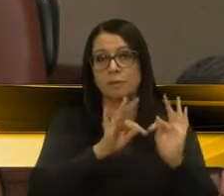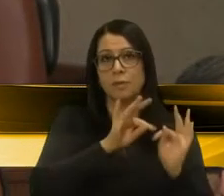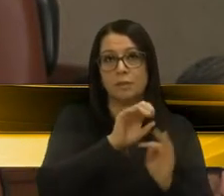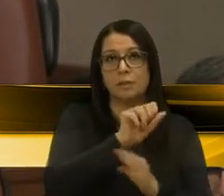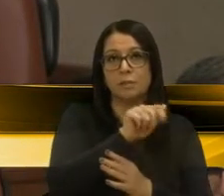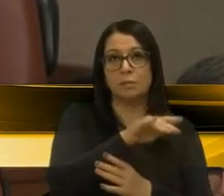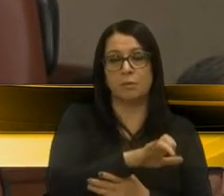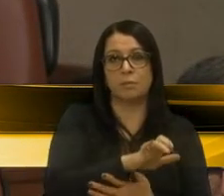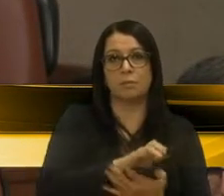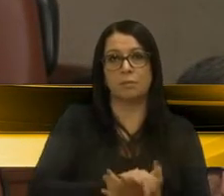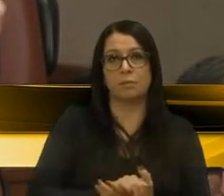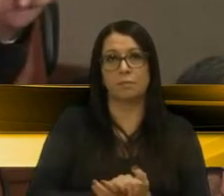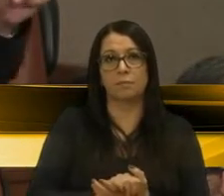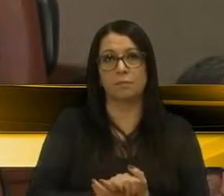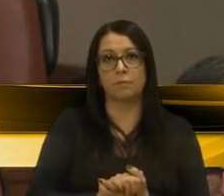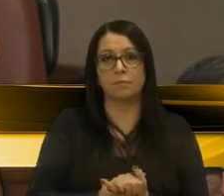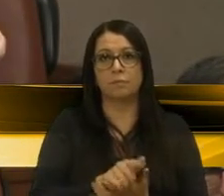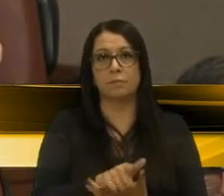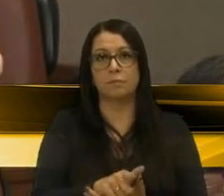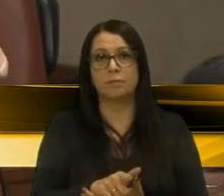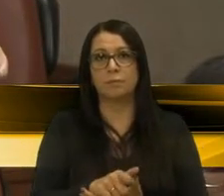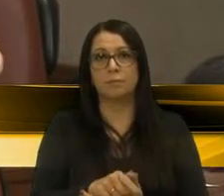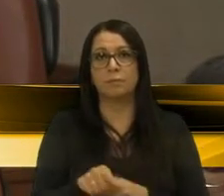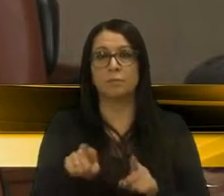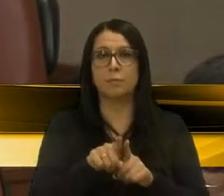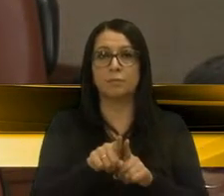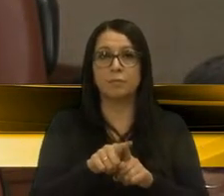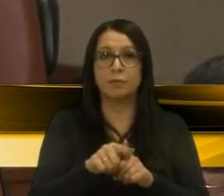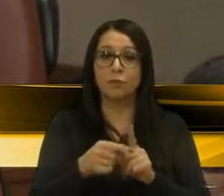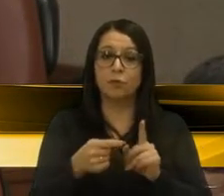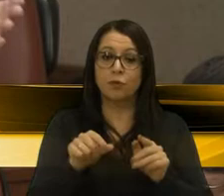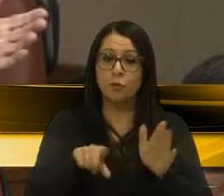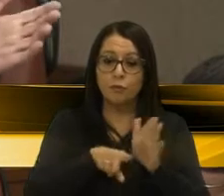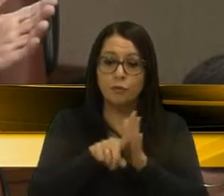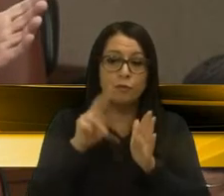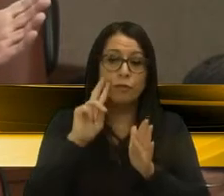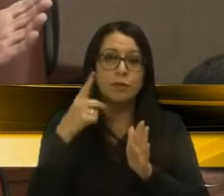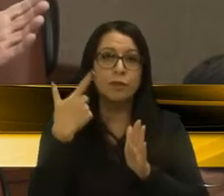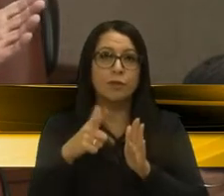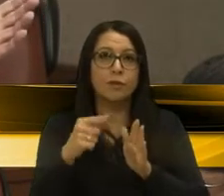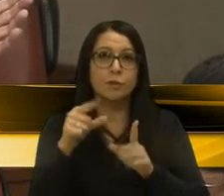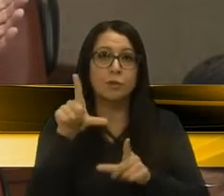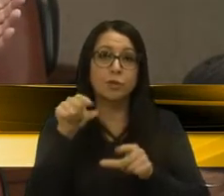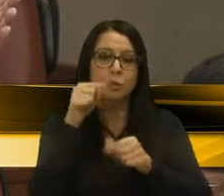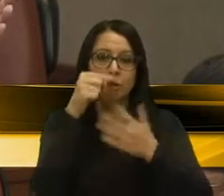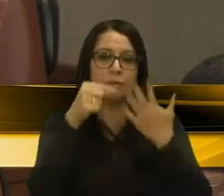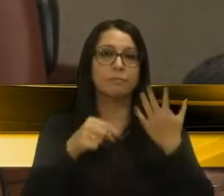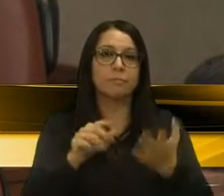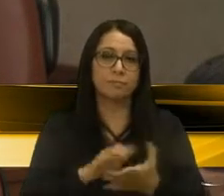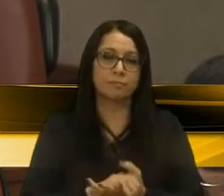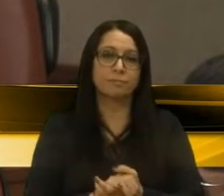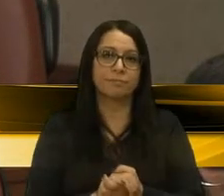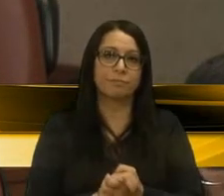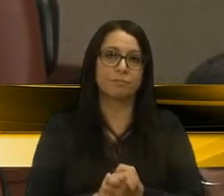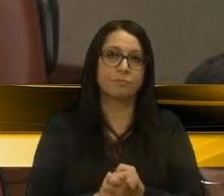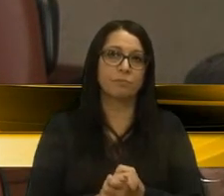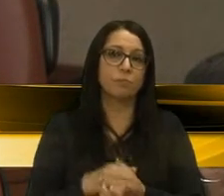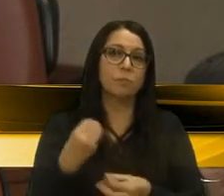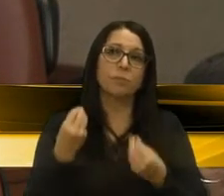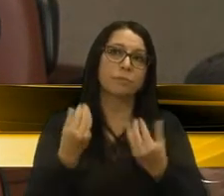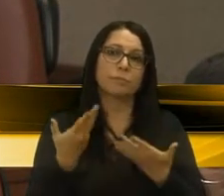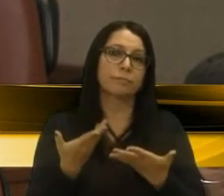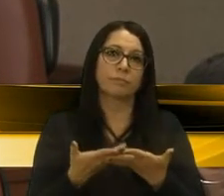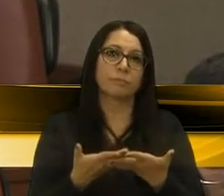Samai. Que tanto que alguns foram revistos. porque é uma questão de critérios também. Como é que você